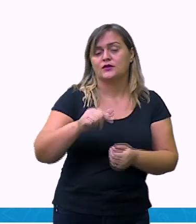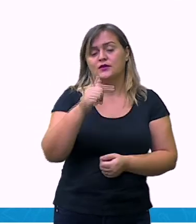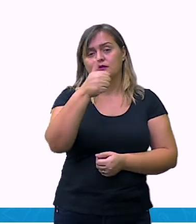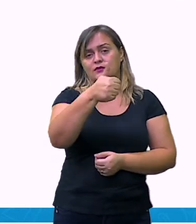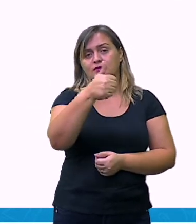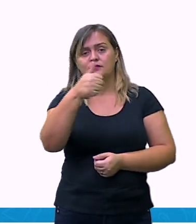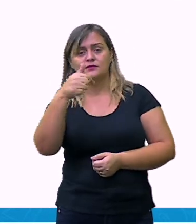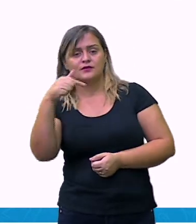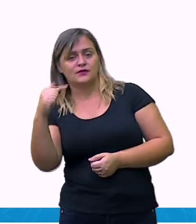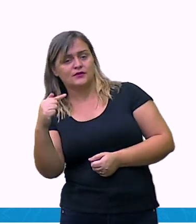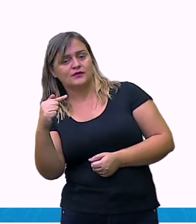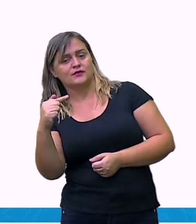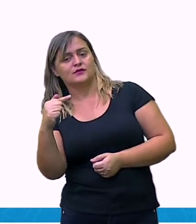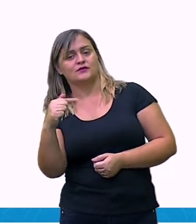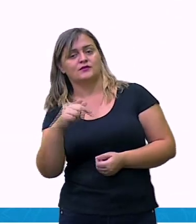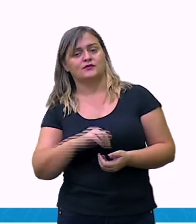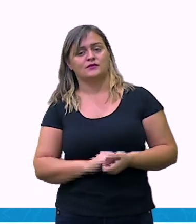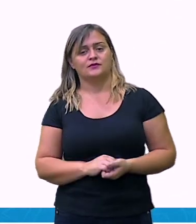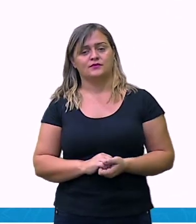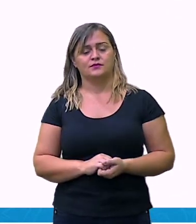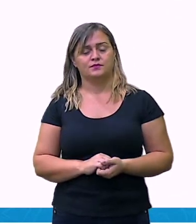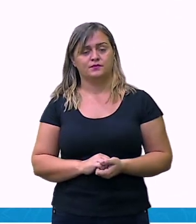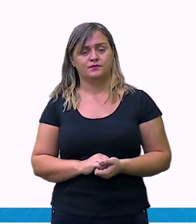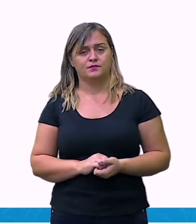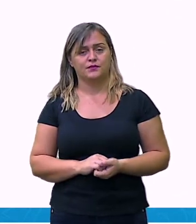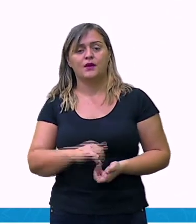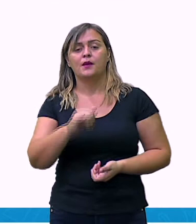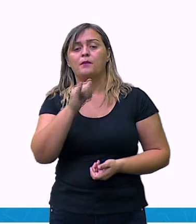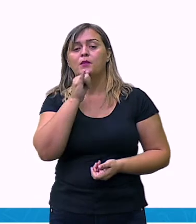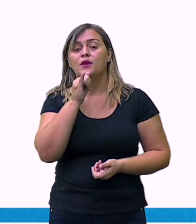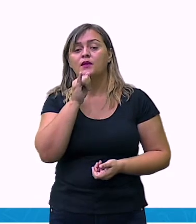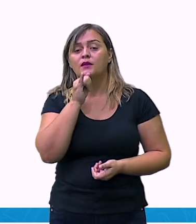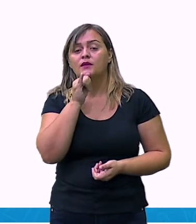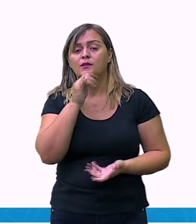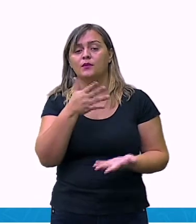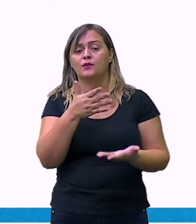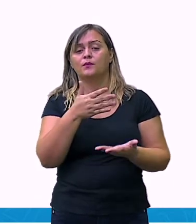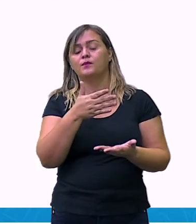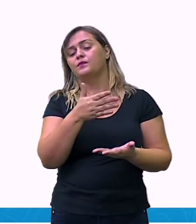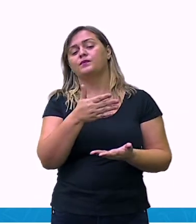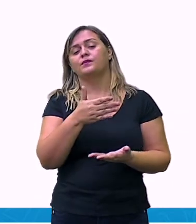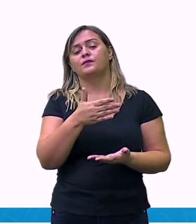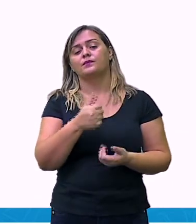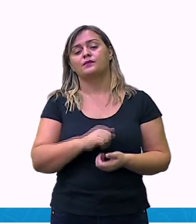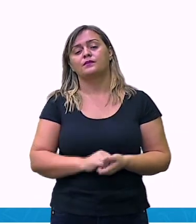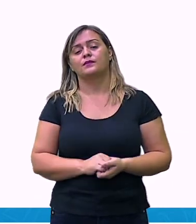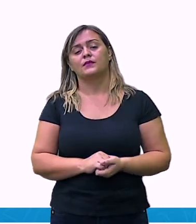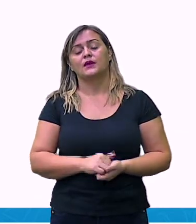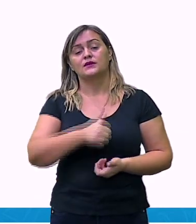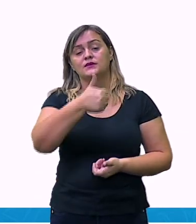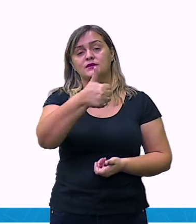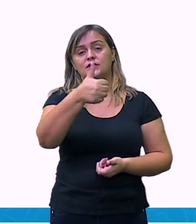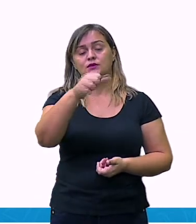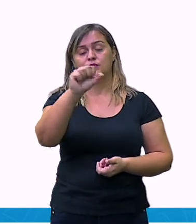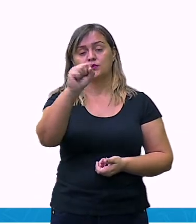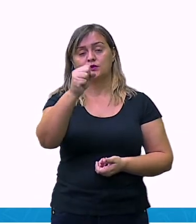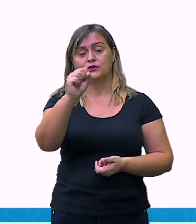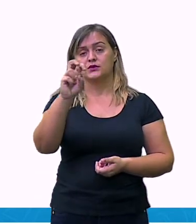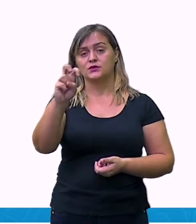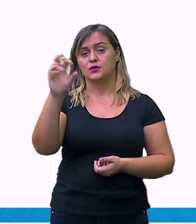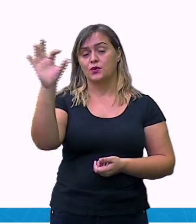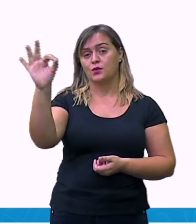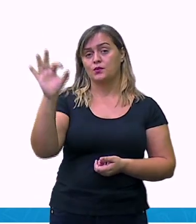185 centésimos. É o mesmo que dizer 185%, porque